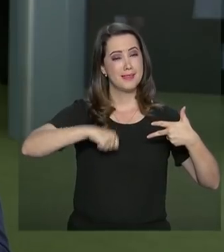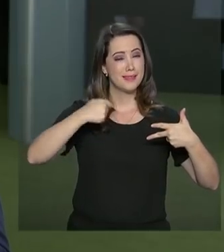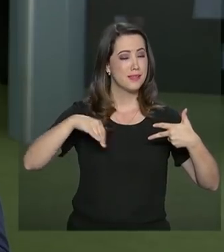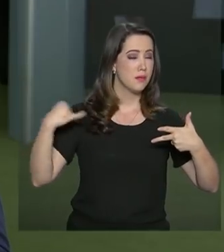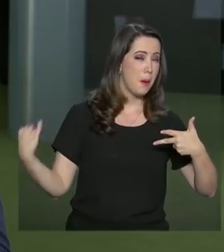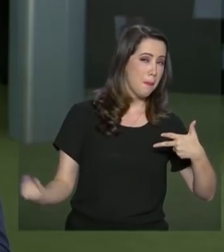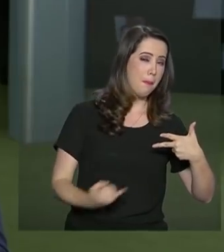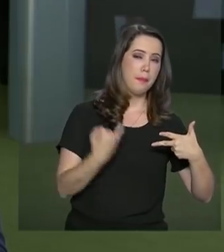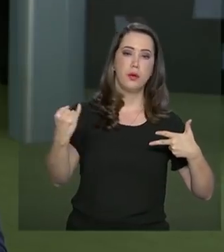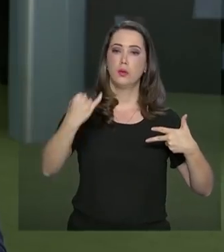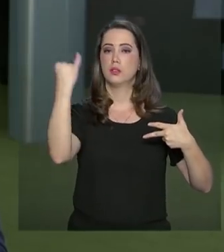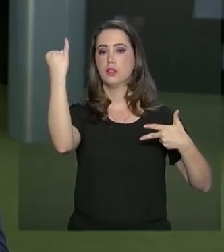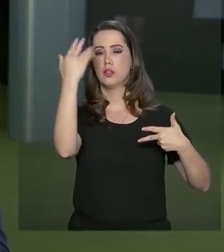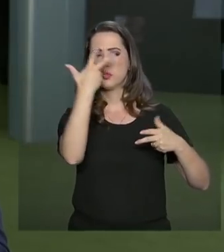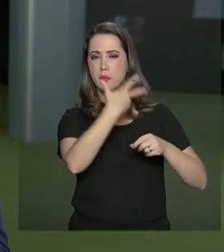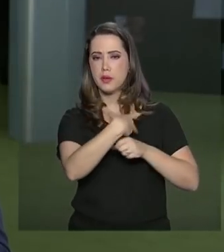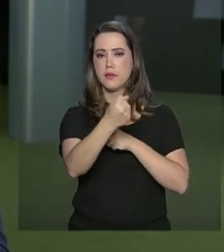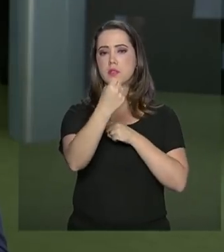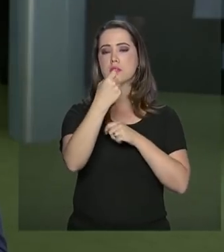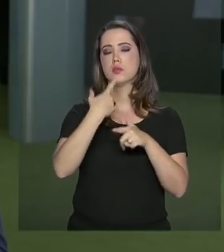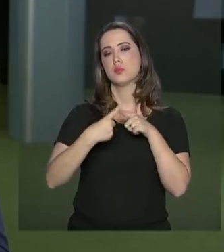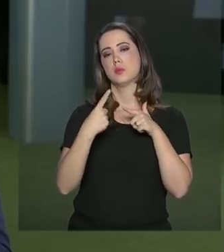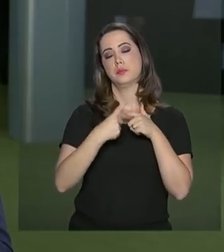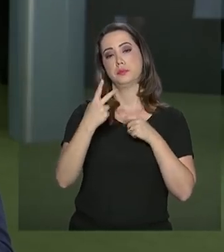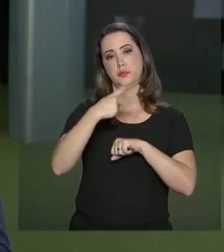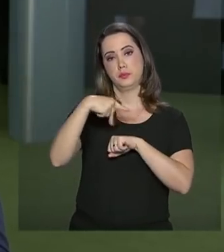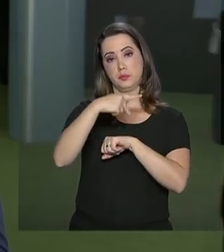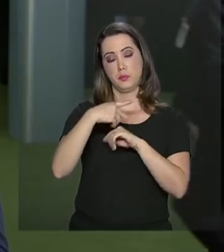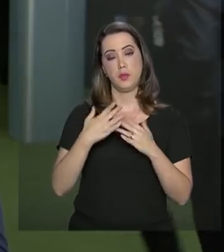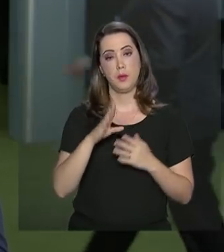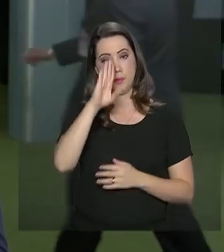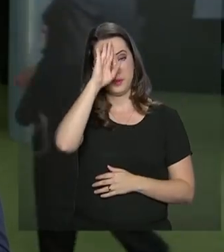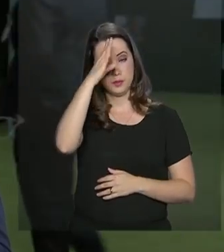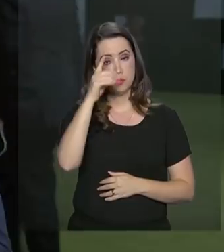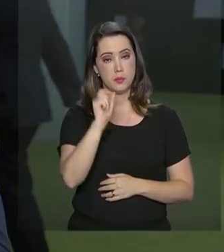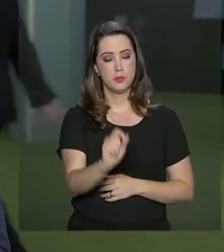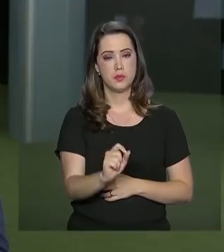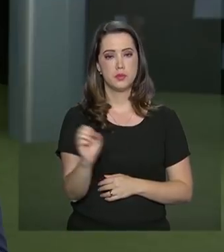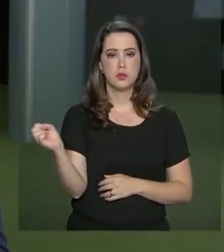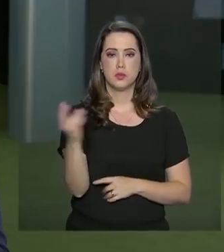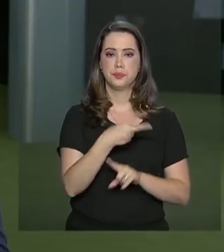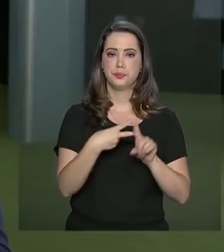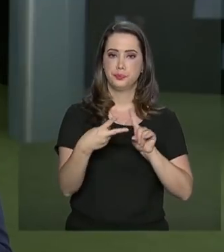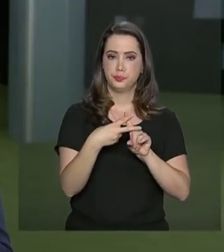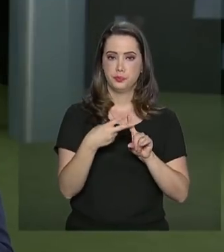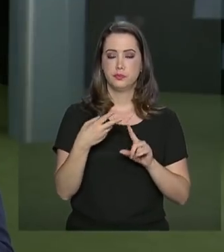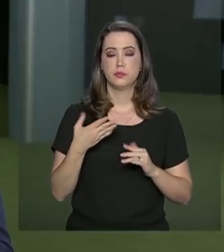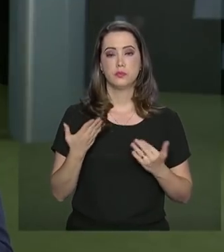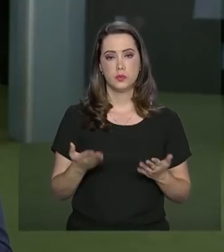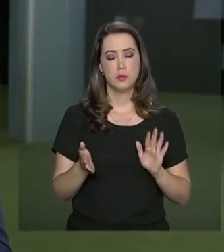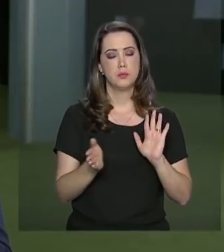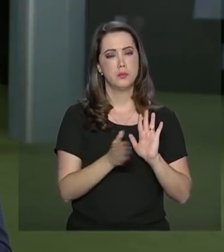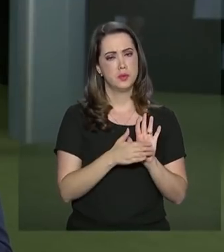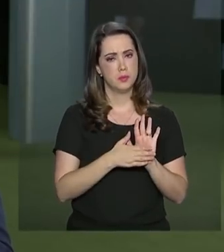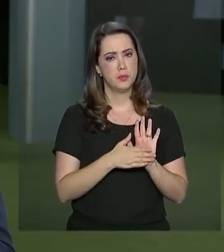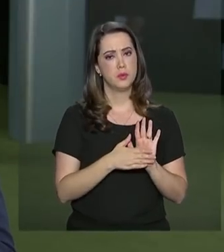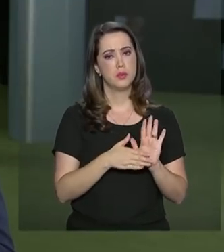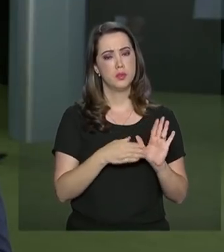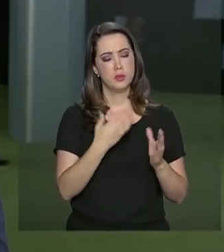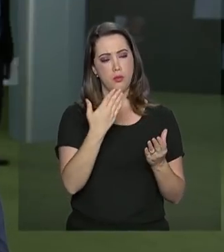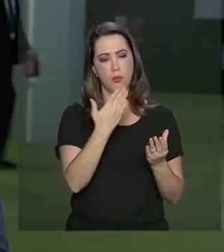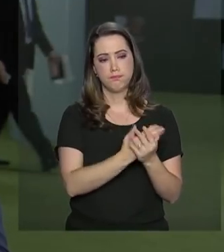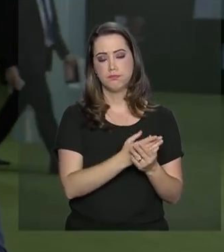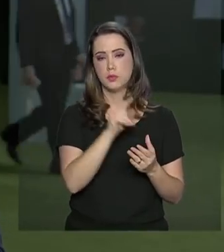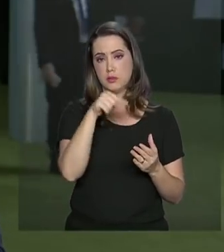fundamental para superar os desafios do país, principalmente a nova Previdência, proposta que tramita